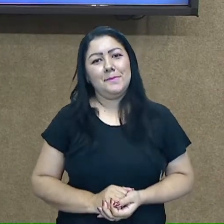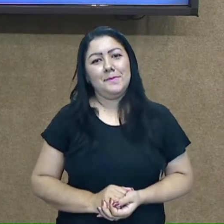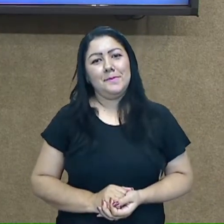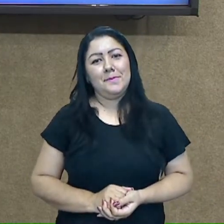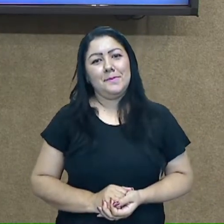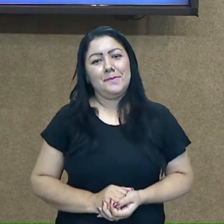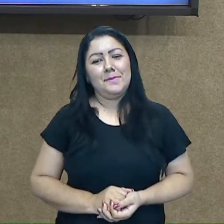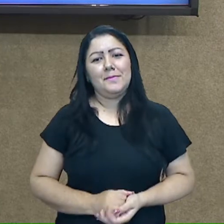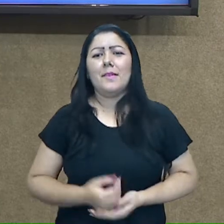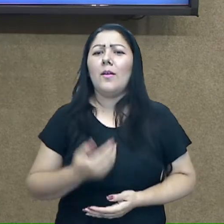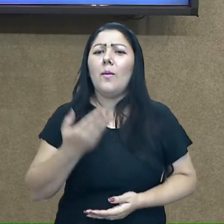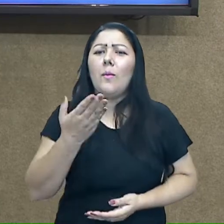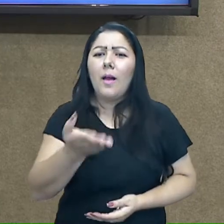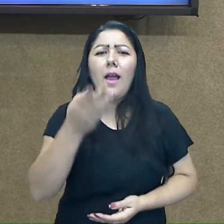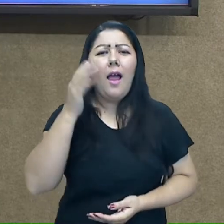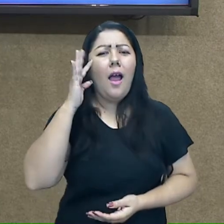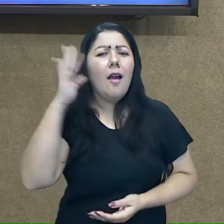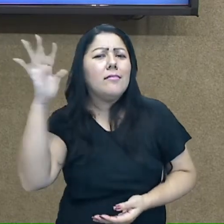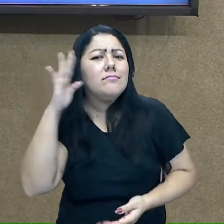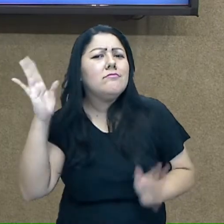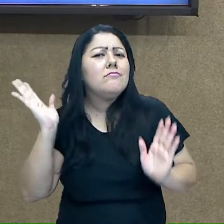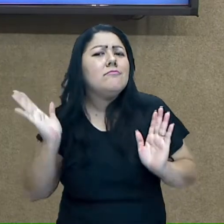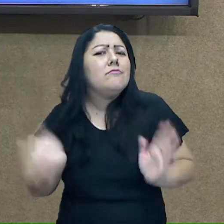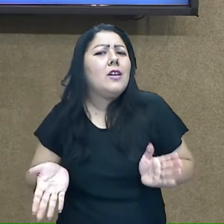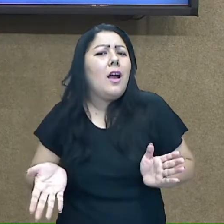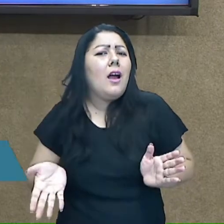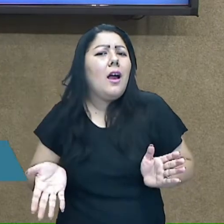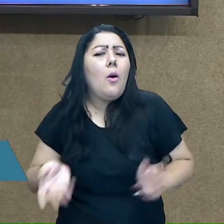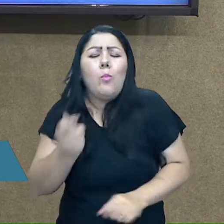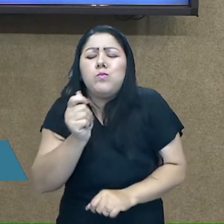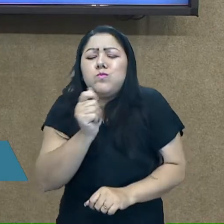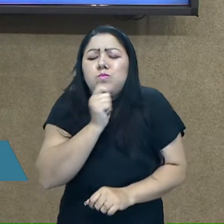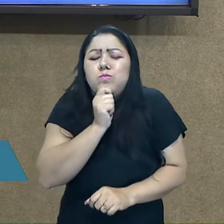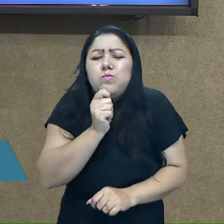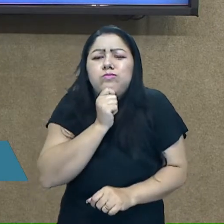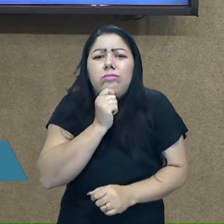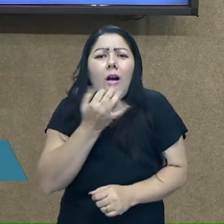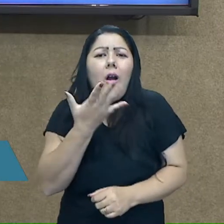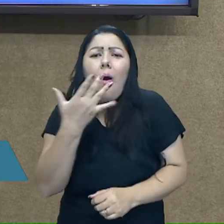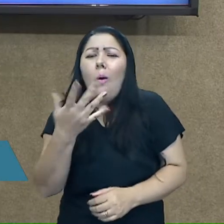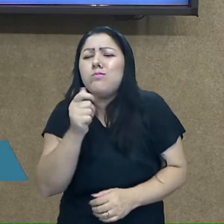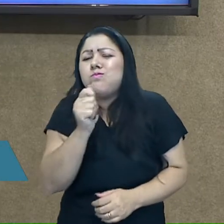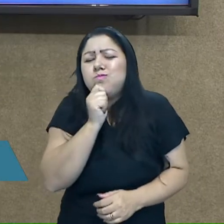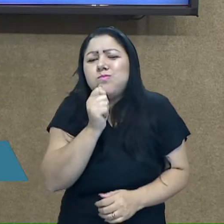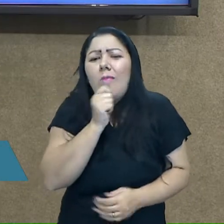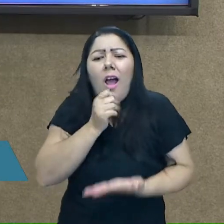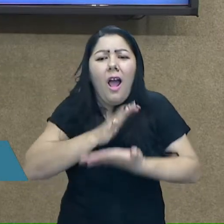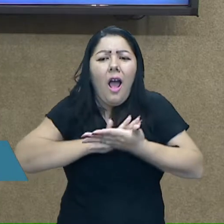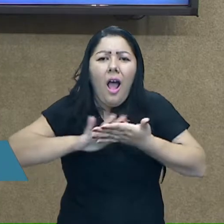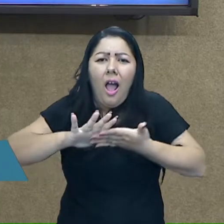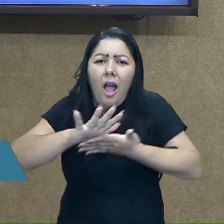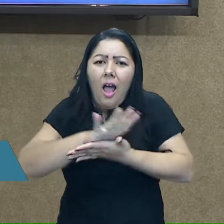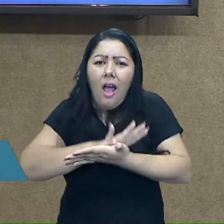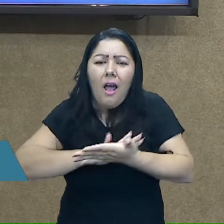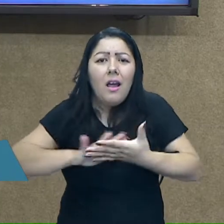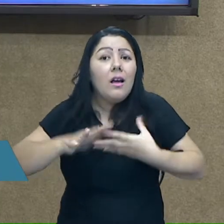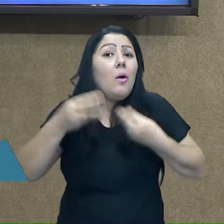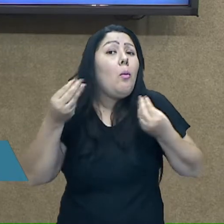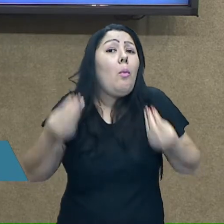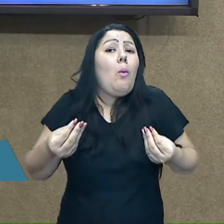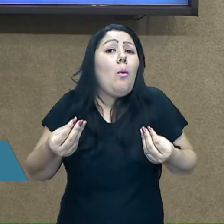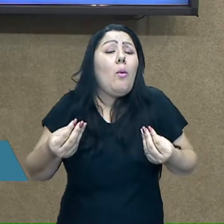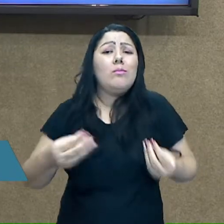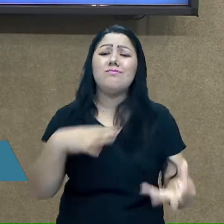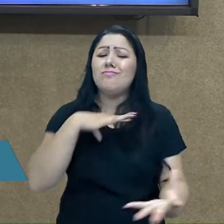E agora você imagina, sem cor nenhuma, você já imaginou como que seria? Como que seria um